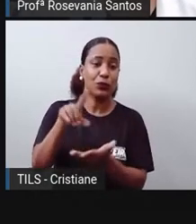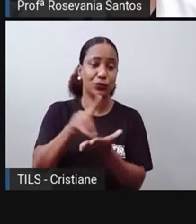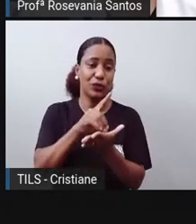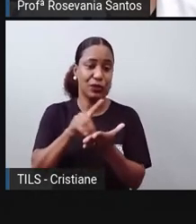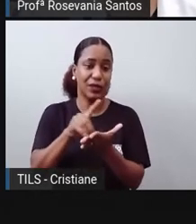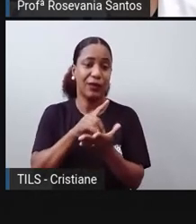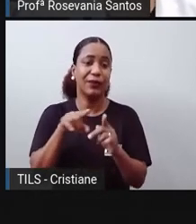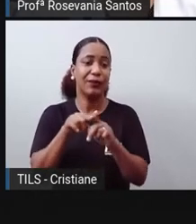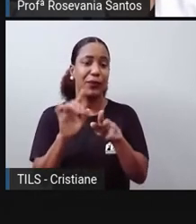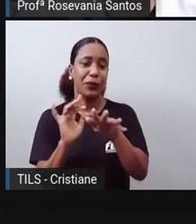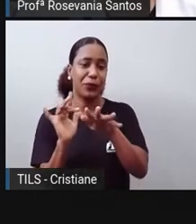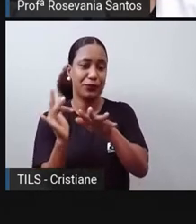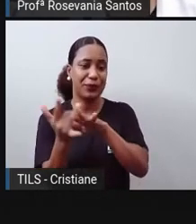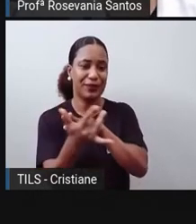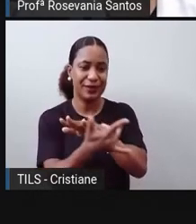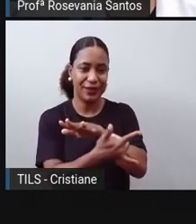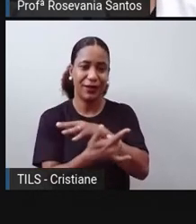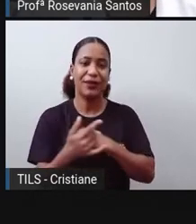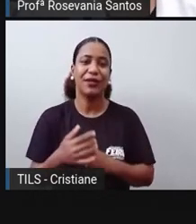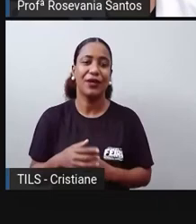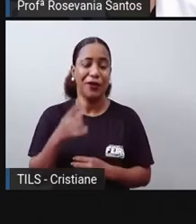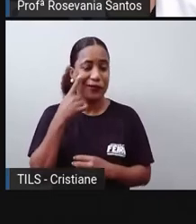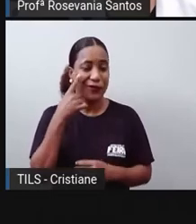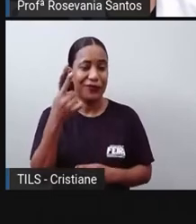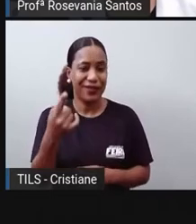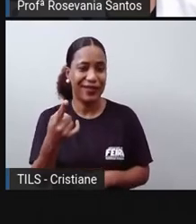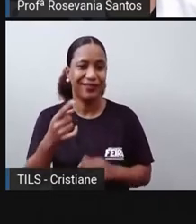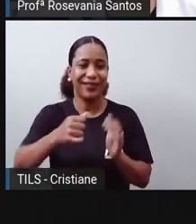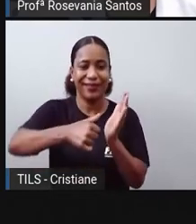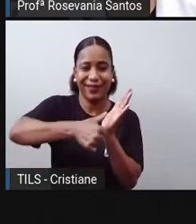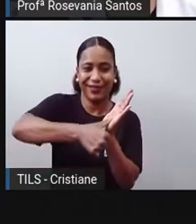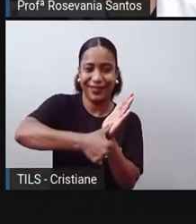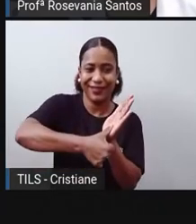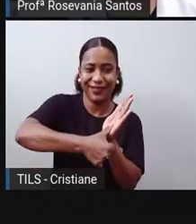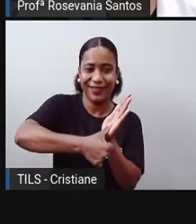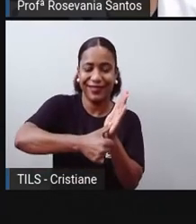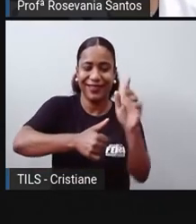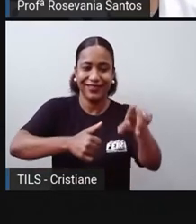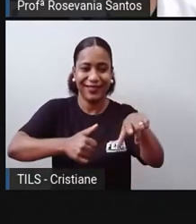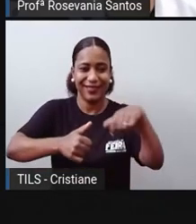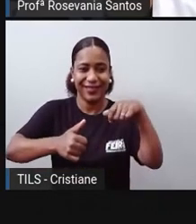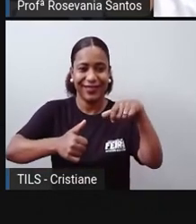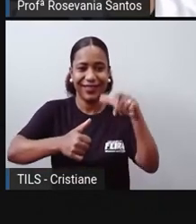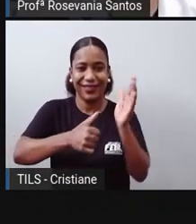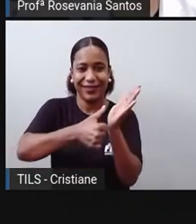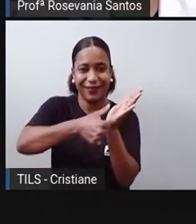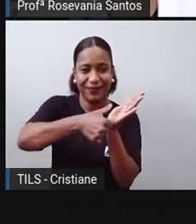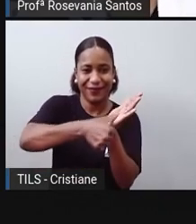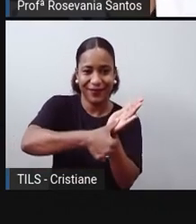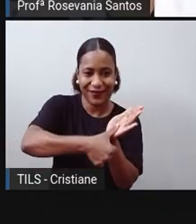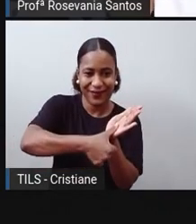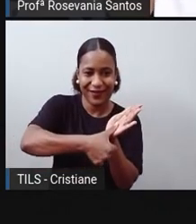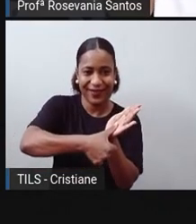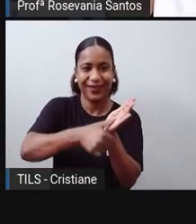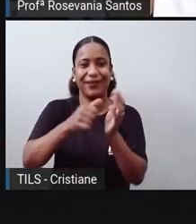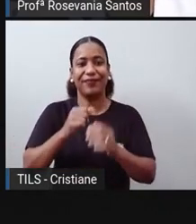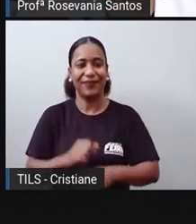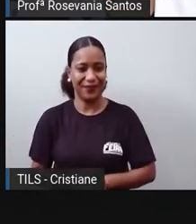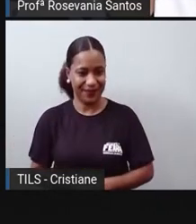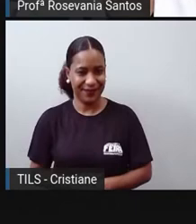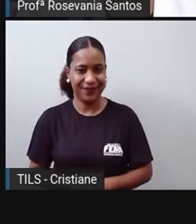coloquei aqui essa questão da biometria, aqui, isso é uma língua, tá, gente? Aqui a questão,